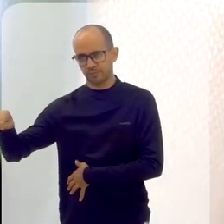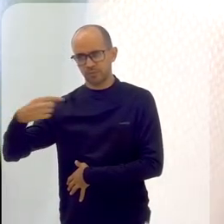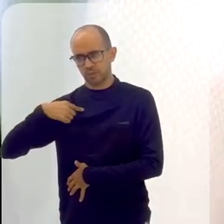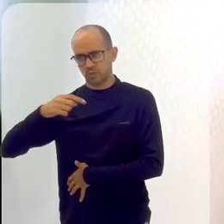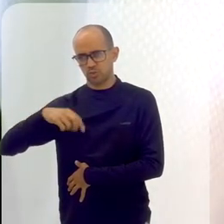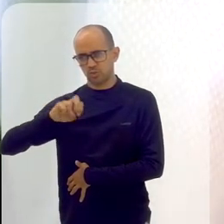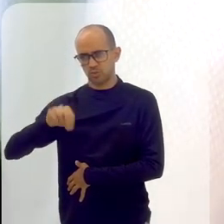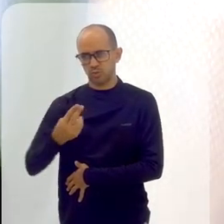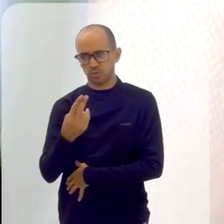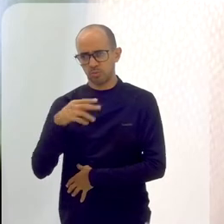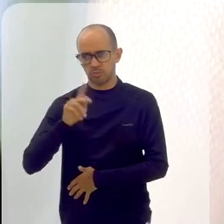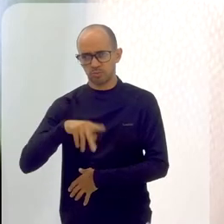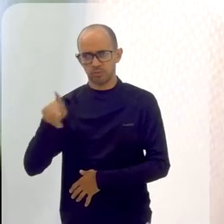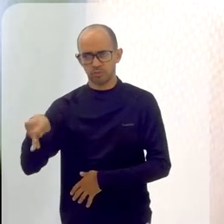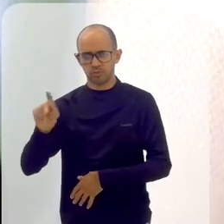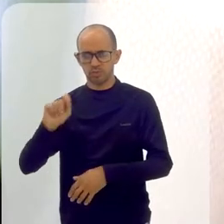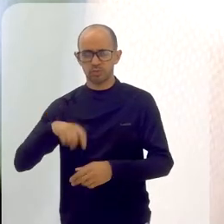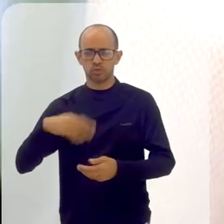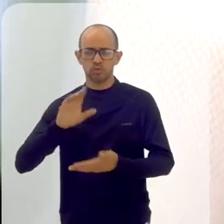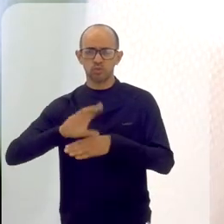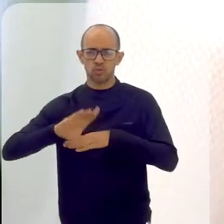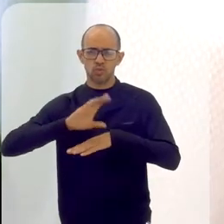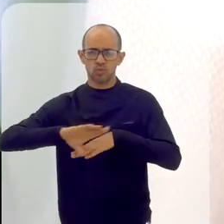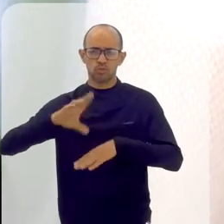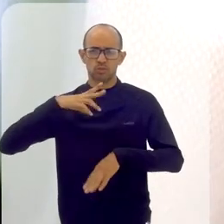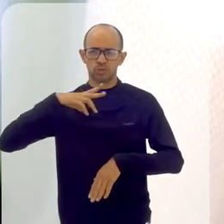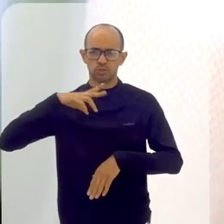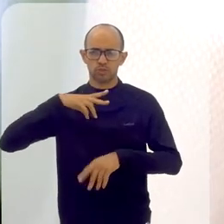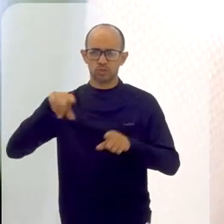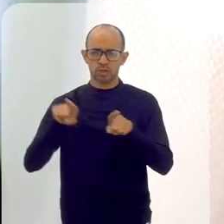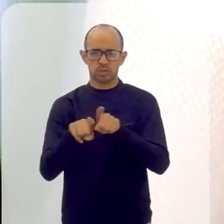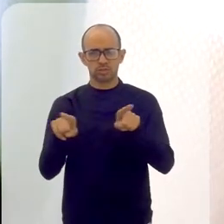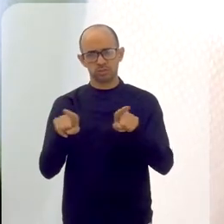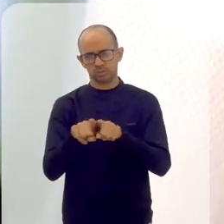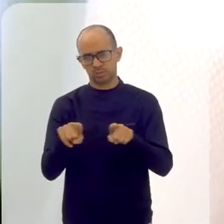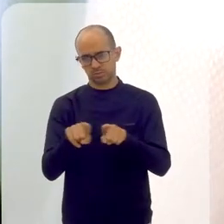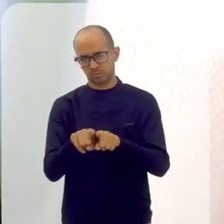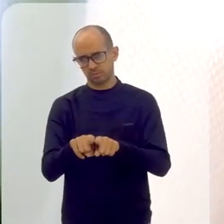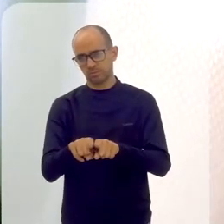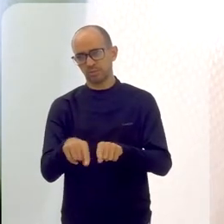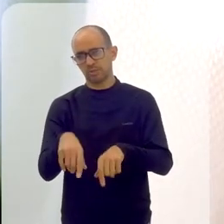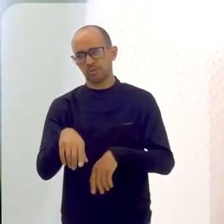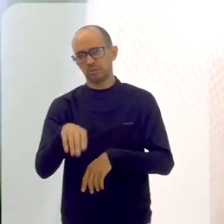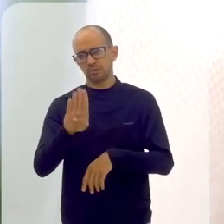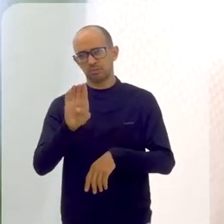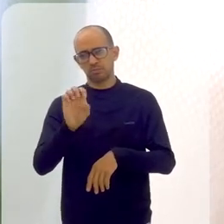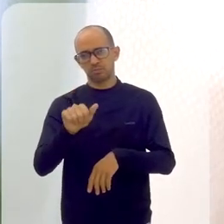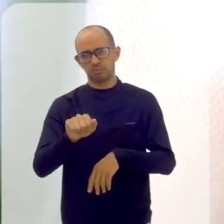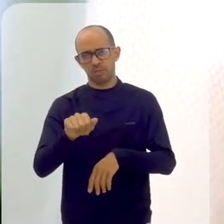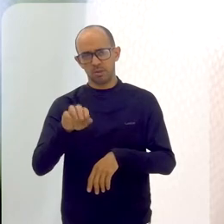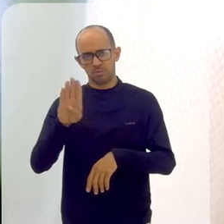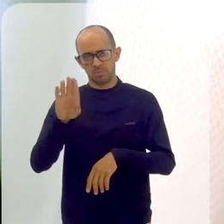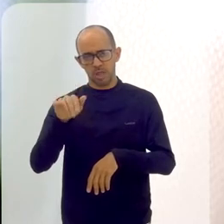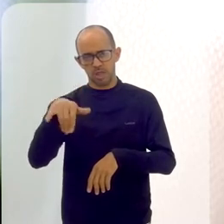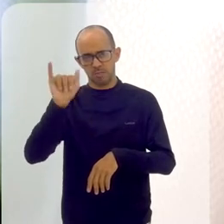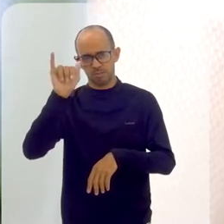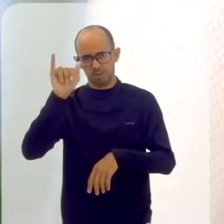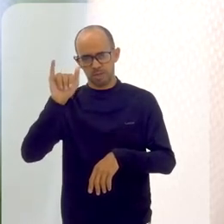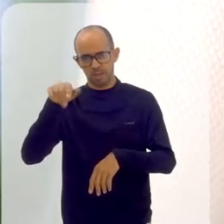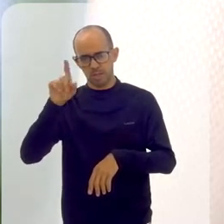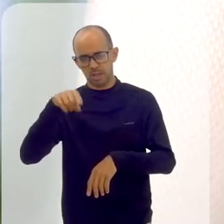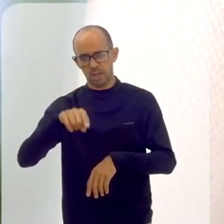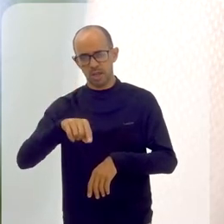eu também sou professora atualmente em alguns cursos particulares de teatro, para turmas que a gente vai chamar de baby, que são crianças muito